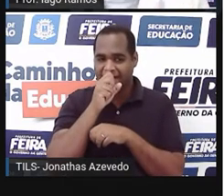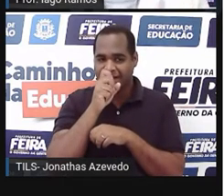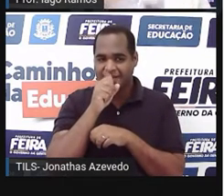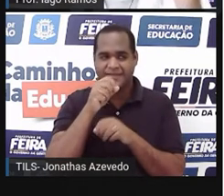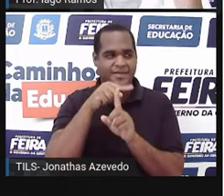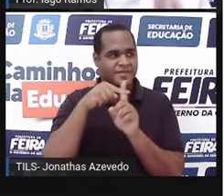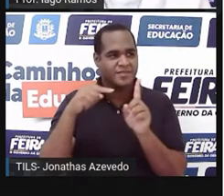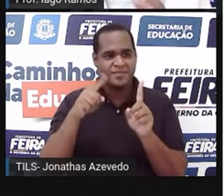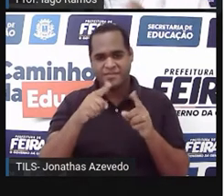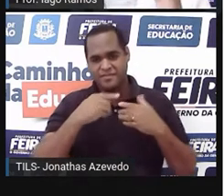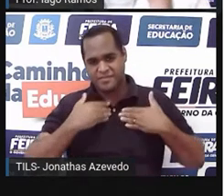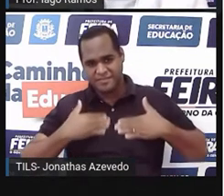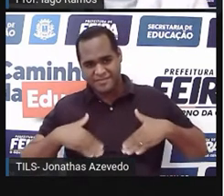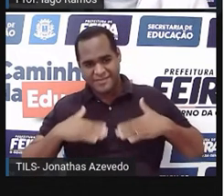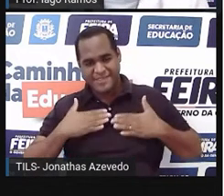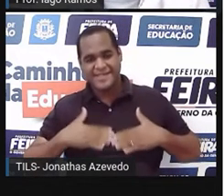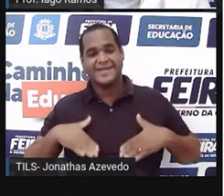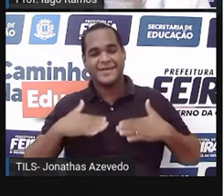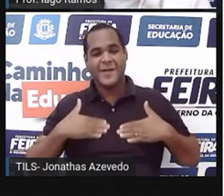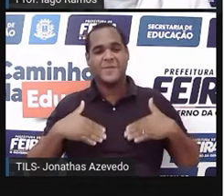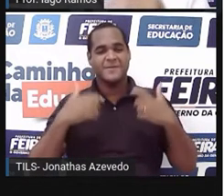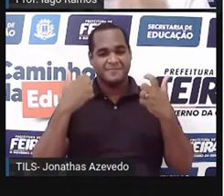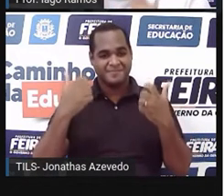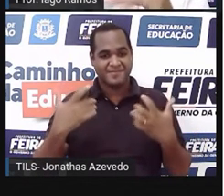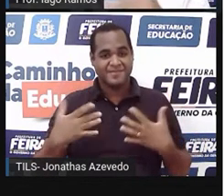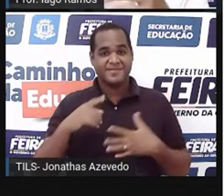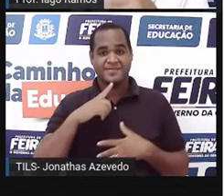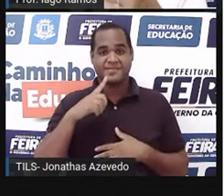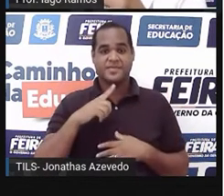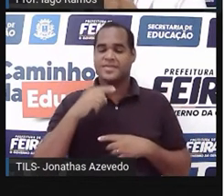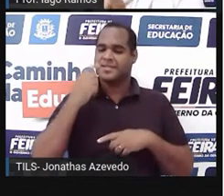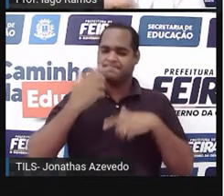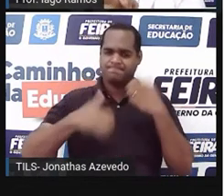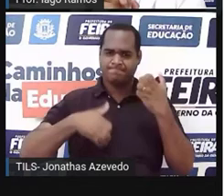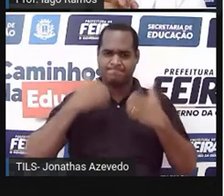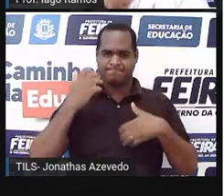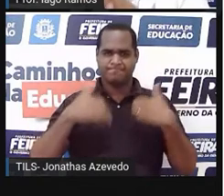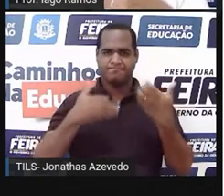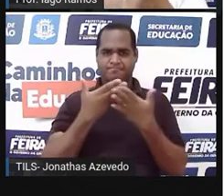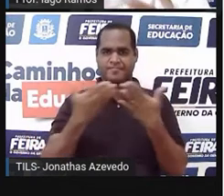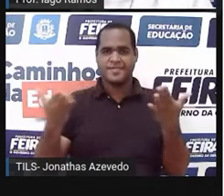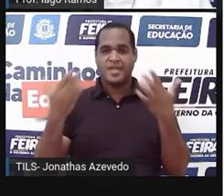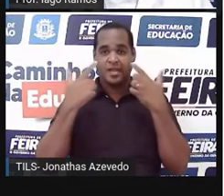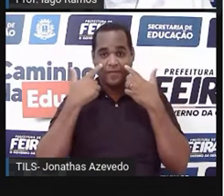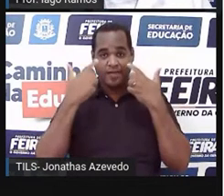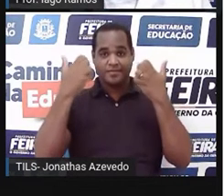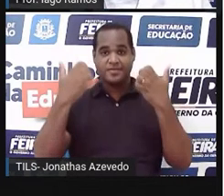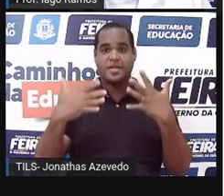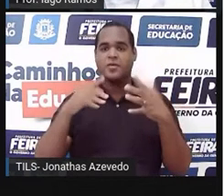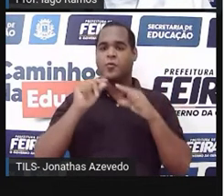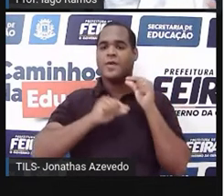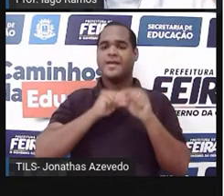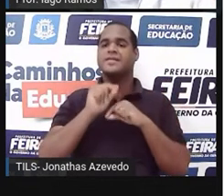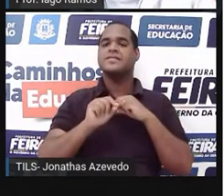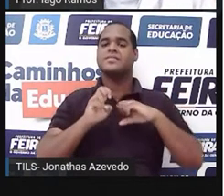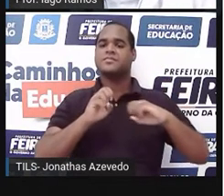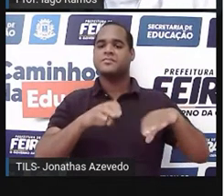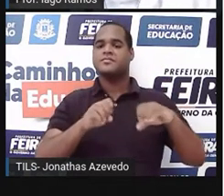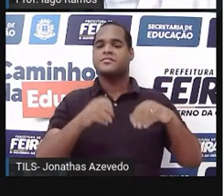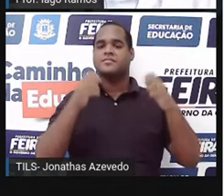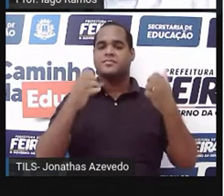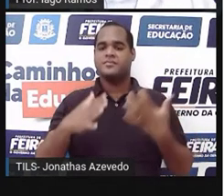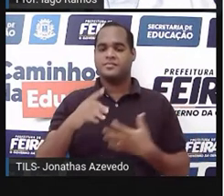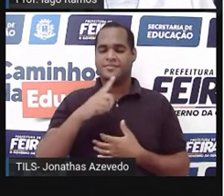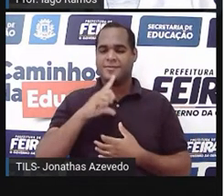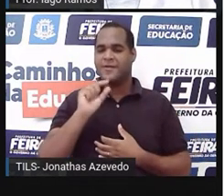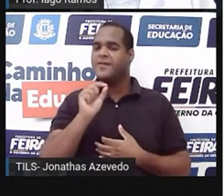tranquilo, fica tranquila, porque conforme a gente for agora, né? Vendo as coisas que a gente vai ver aqui nessa aula, a gente